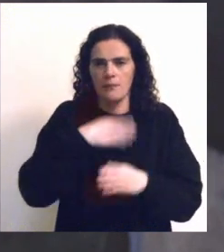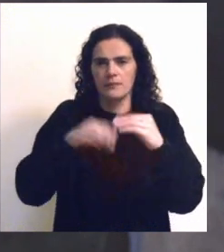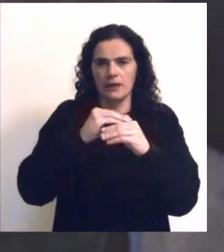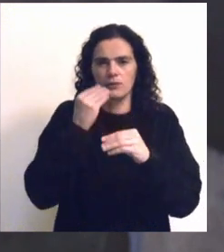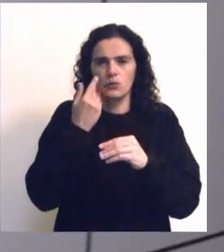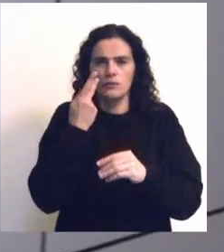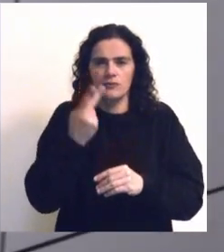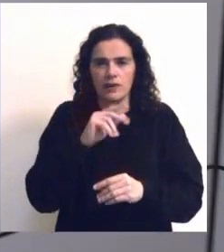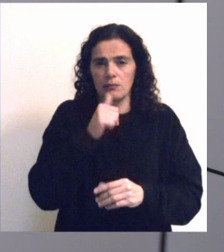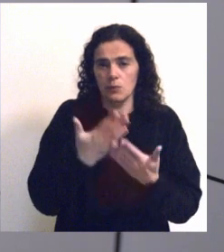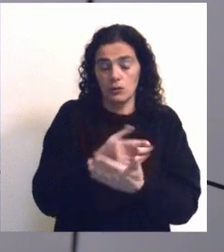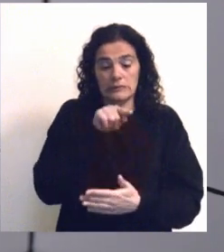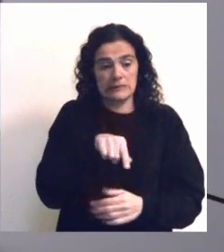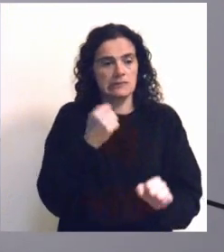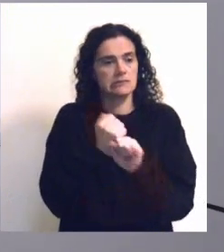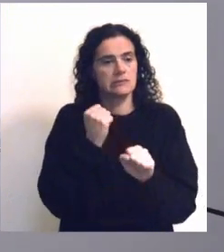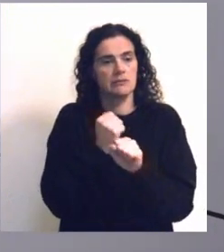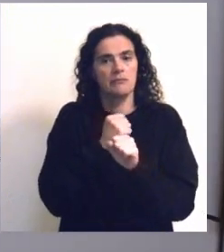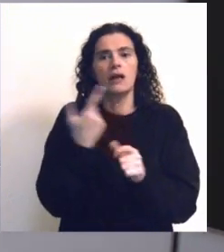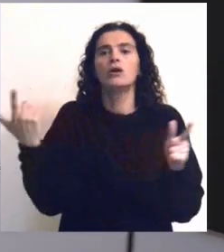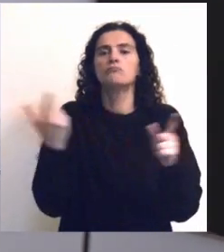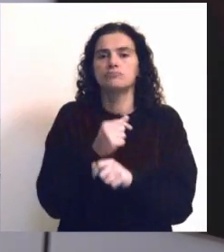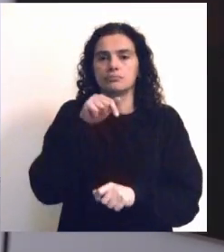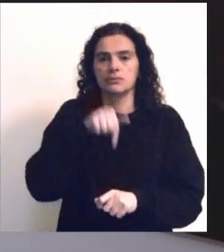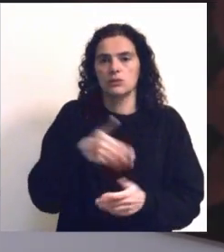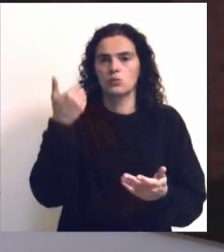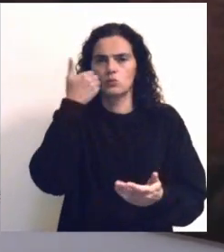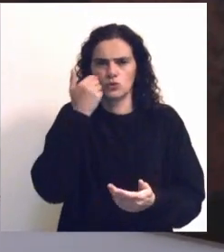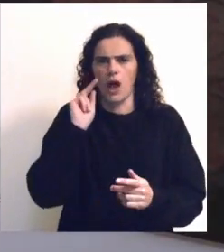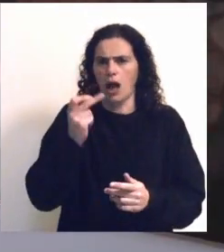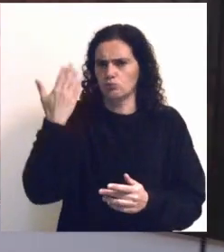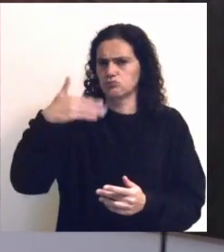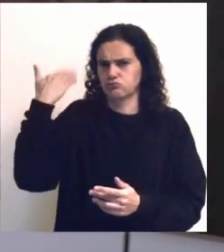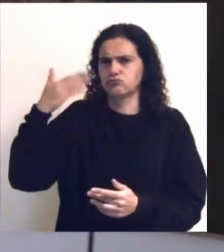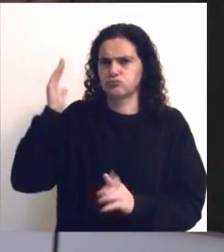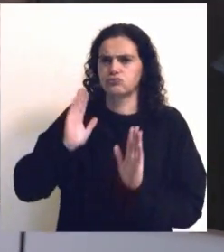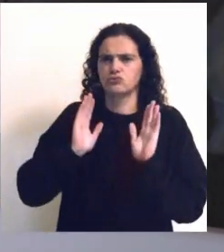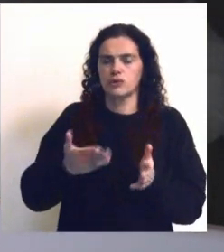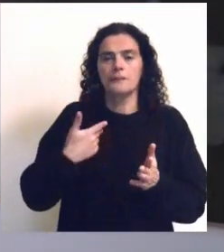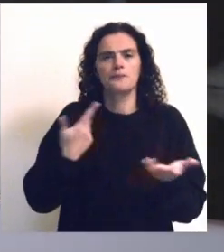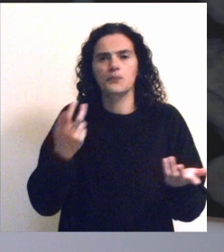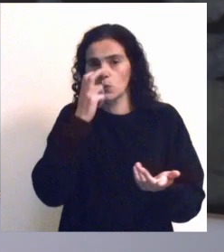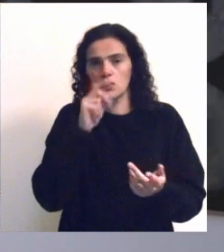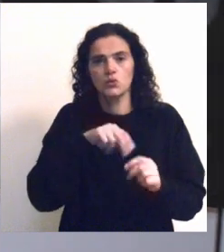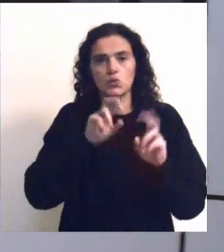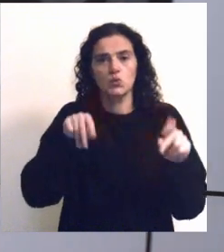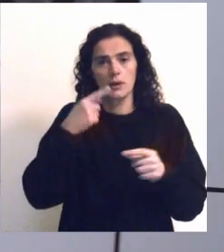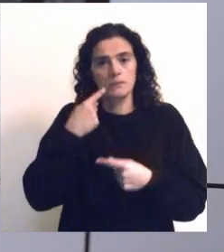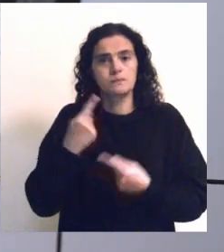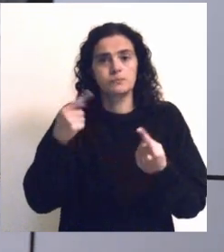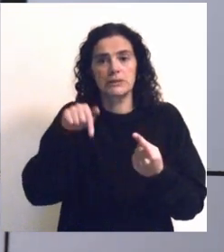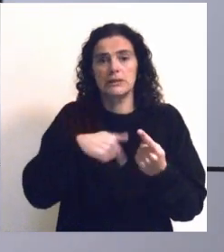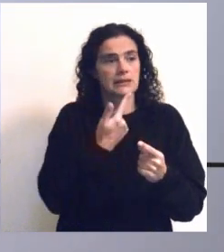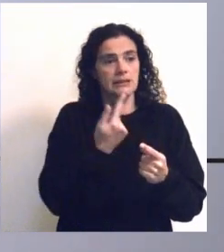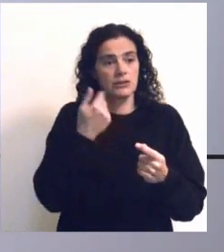como uma metáfora da vida e da morte. Esta obra foi adquirida pelo museu já há largos anos e, curiosamente, nunca